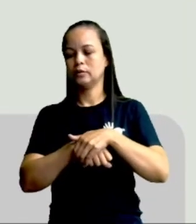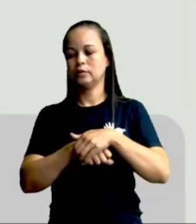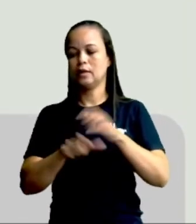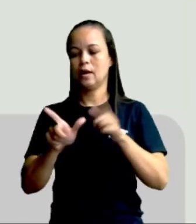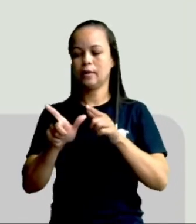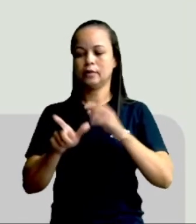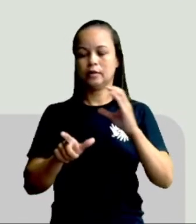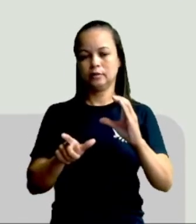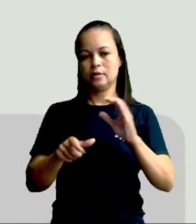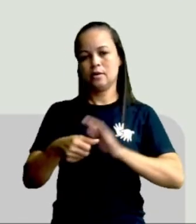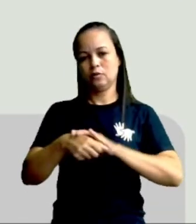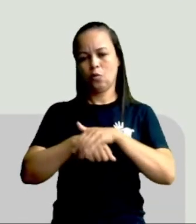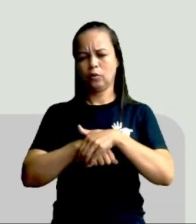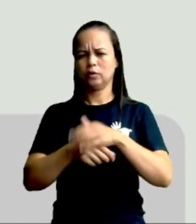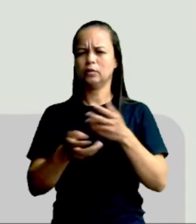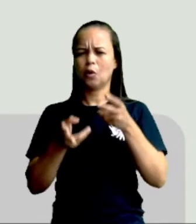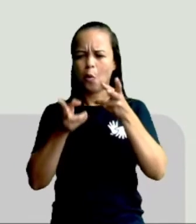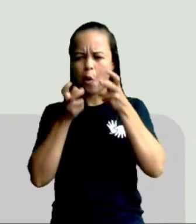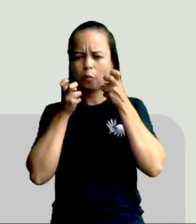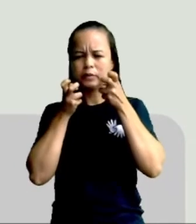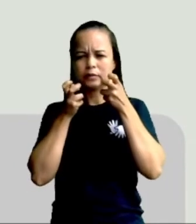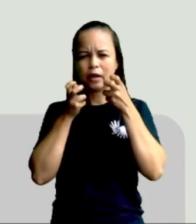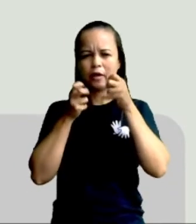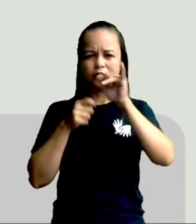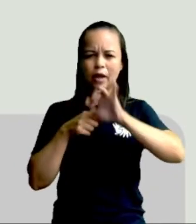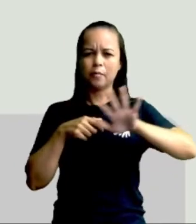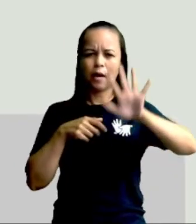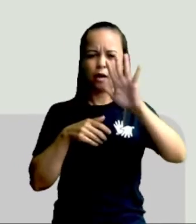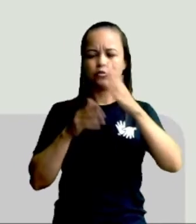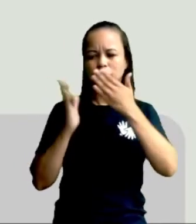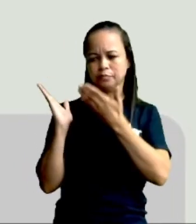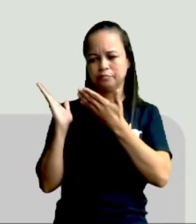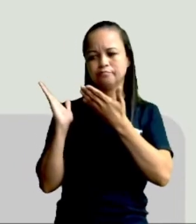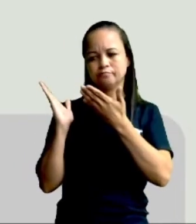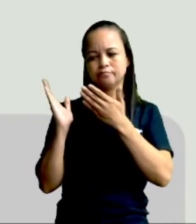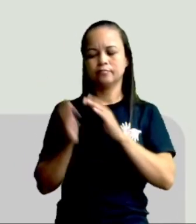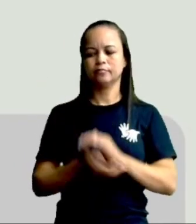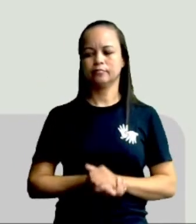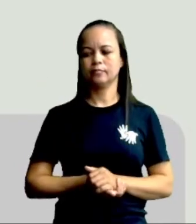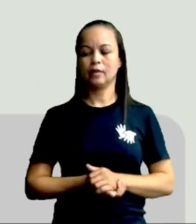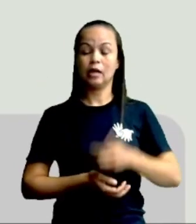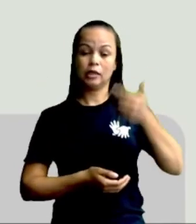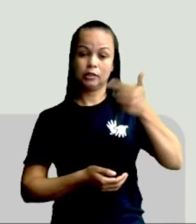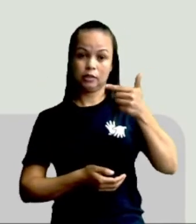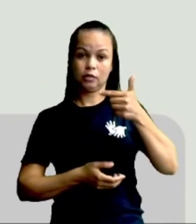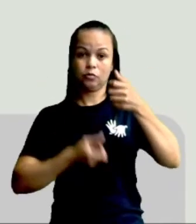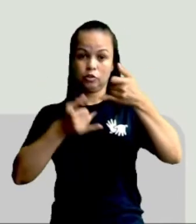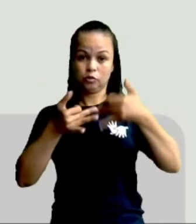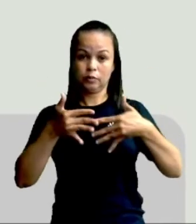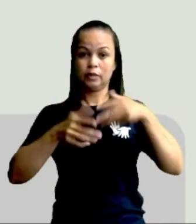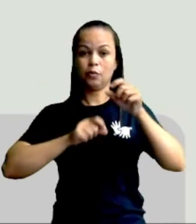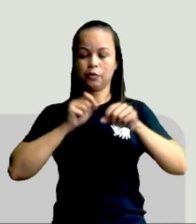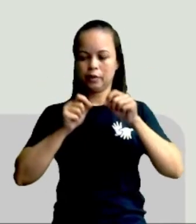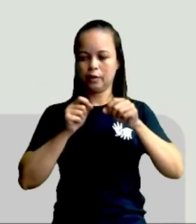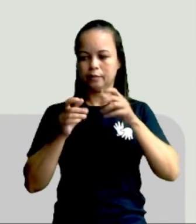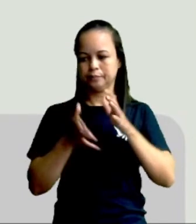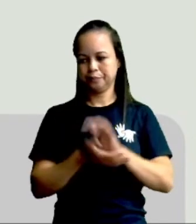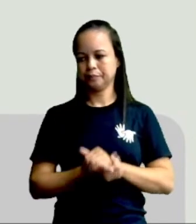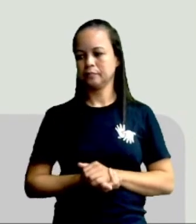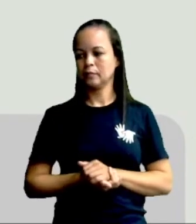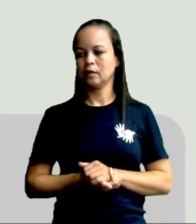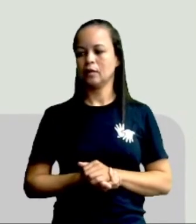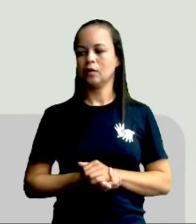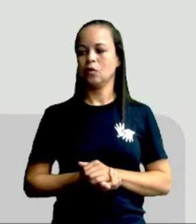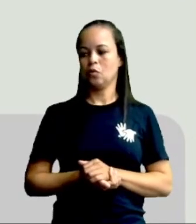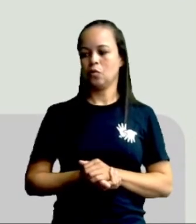historinha. Tem uma palavrinha aí que vai ser a palavra-chave. Já a segunda, ela diz assim. The purpose of the taxi is